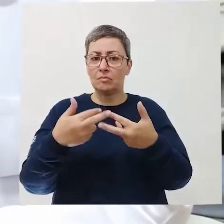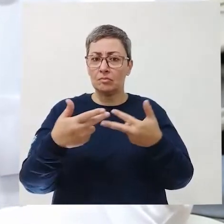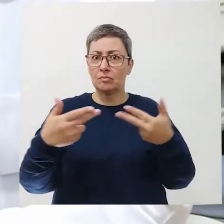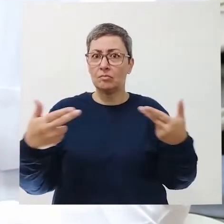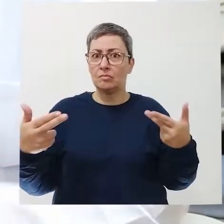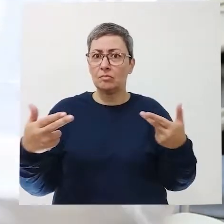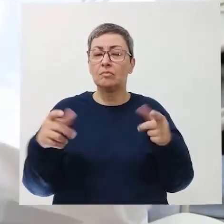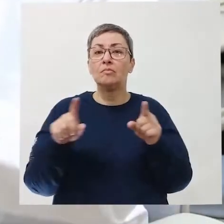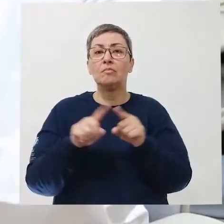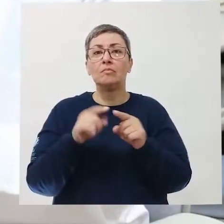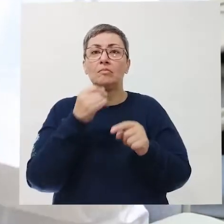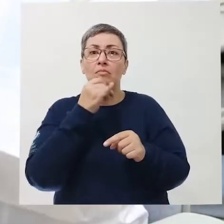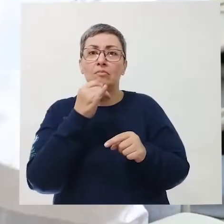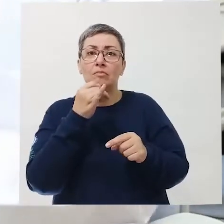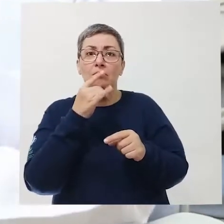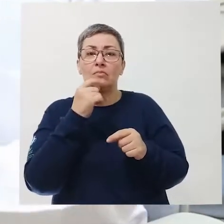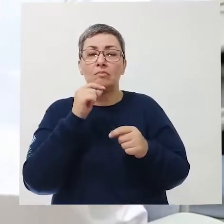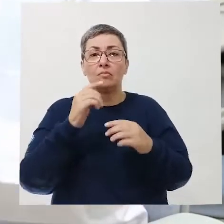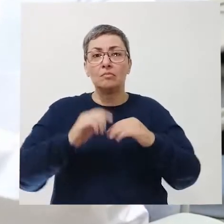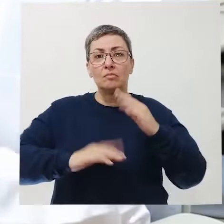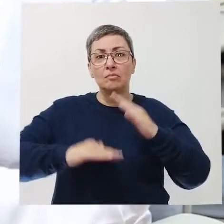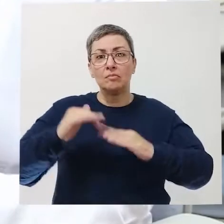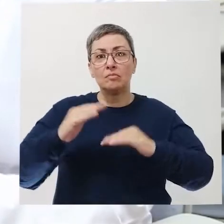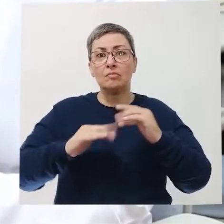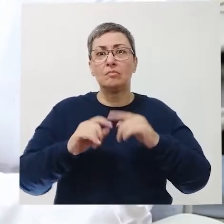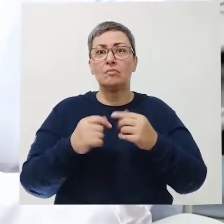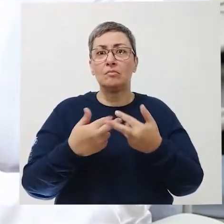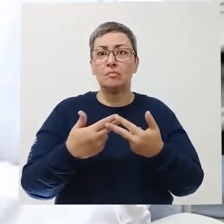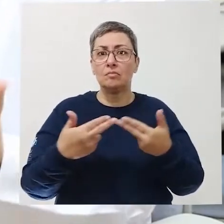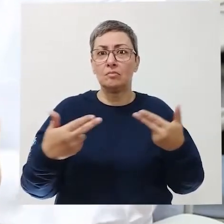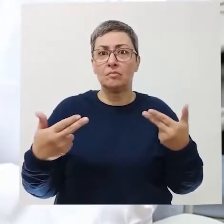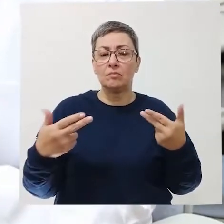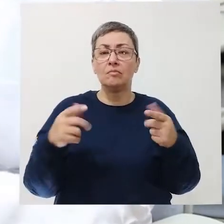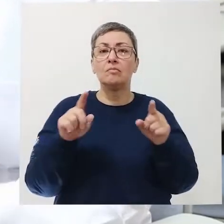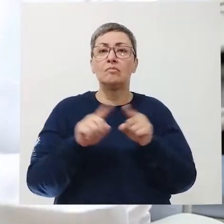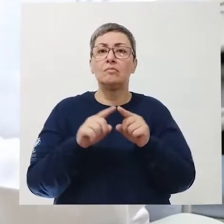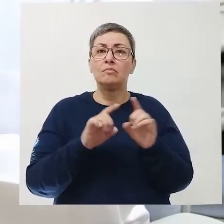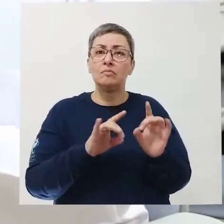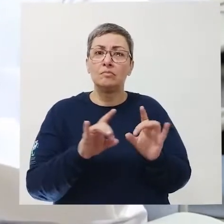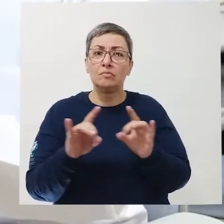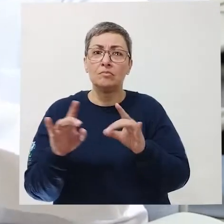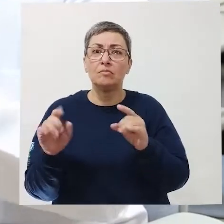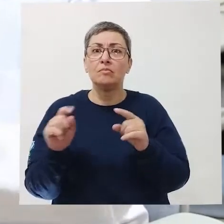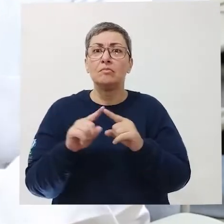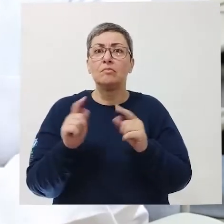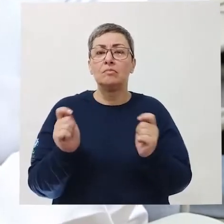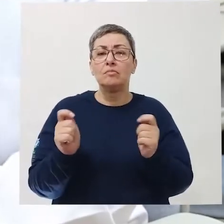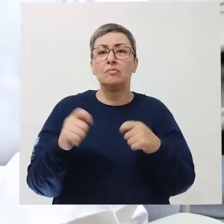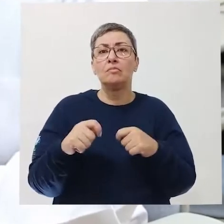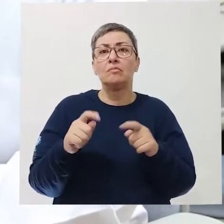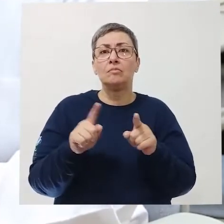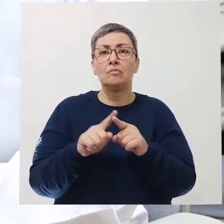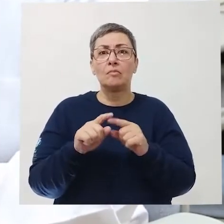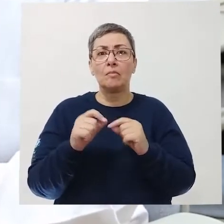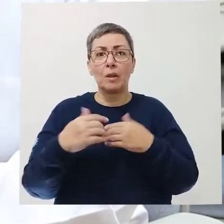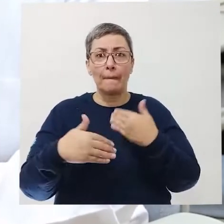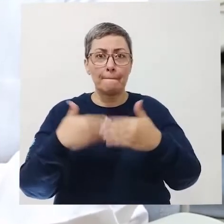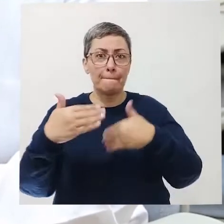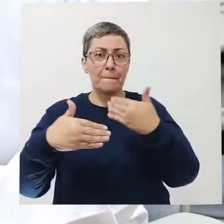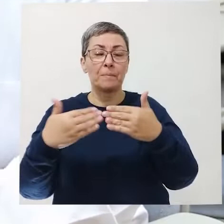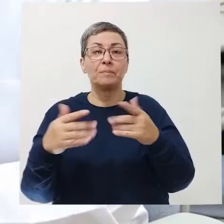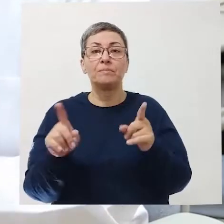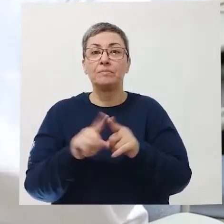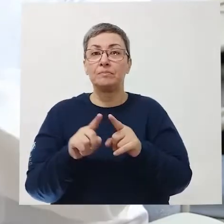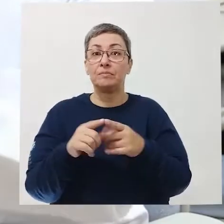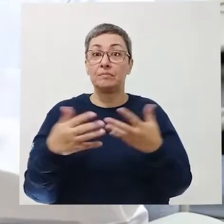implicações. Por exemplo, na sua habilidade de desempenhar suas tarefas diárias e na própria eficiência com que você desempenha essas